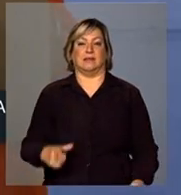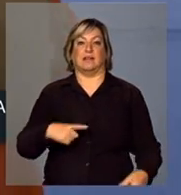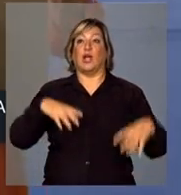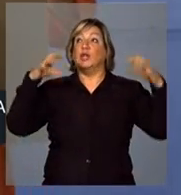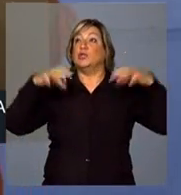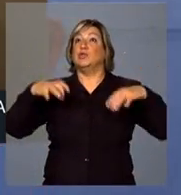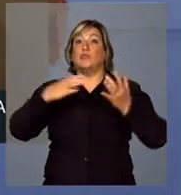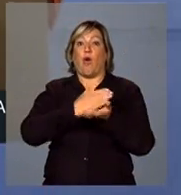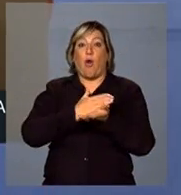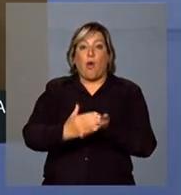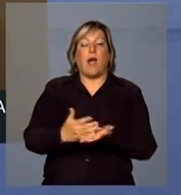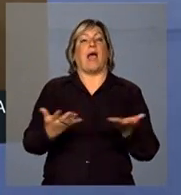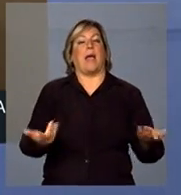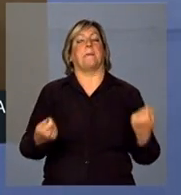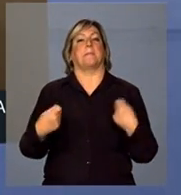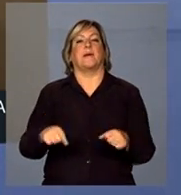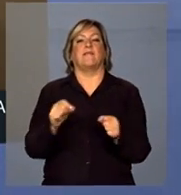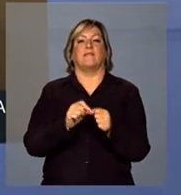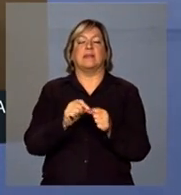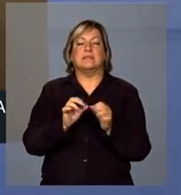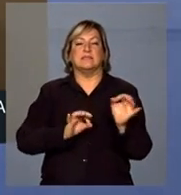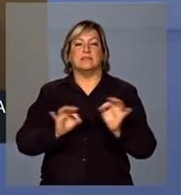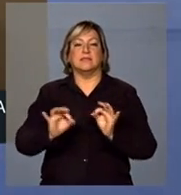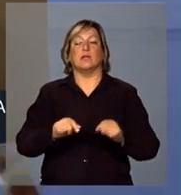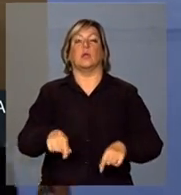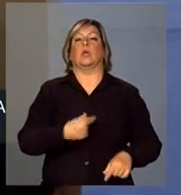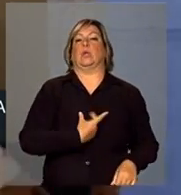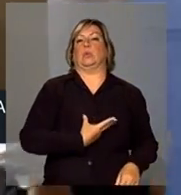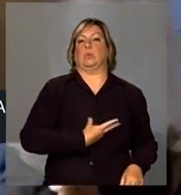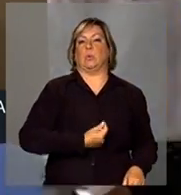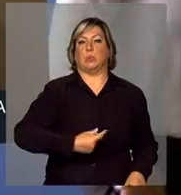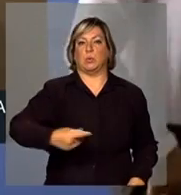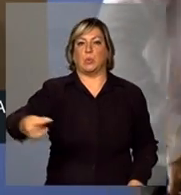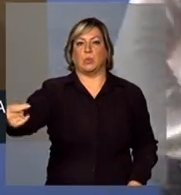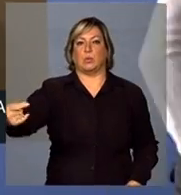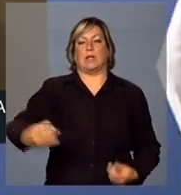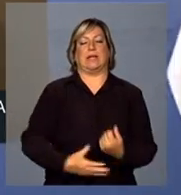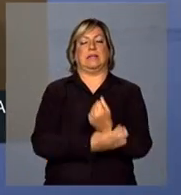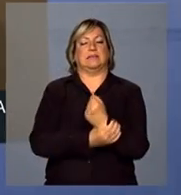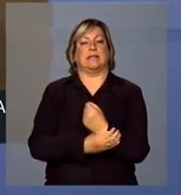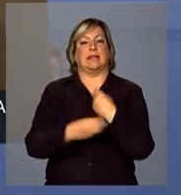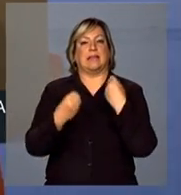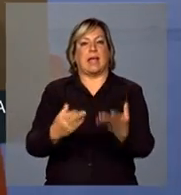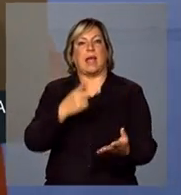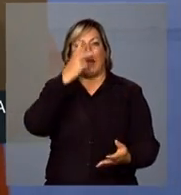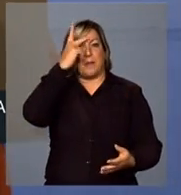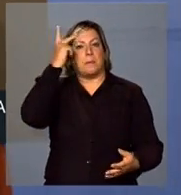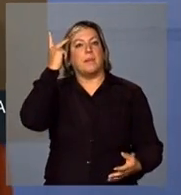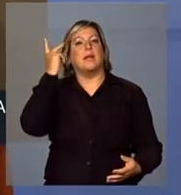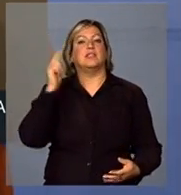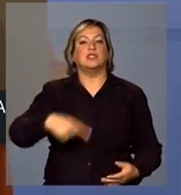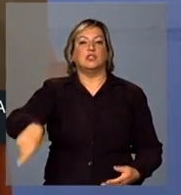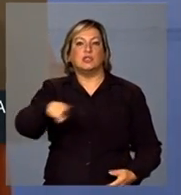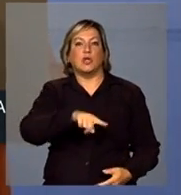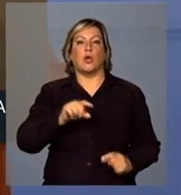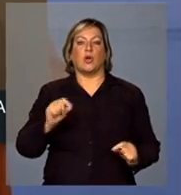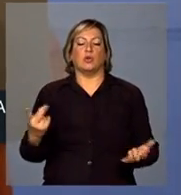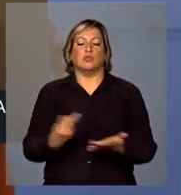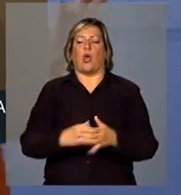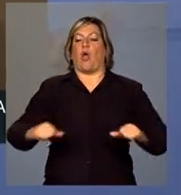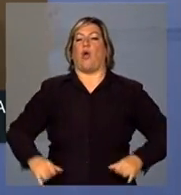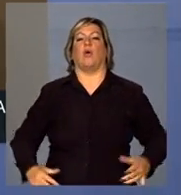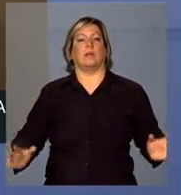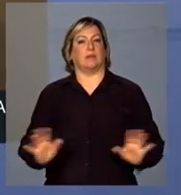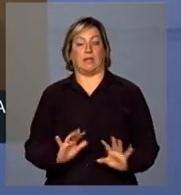vamos ter de criar mecanismos que durem e assegurem que as pessoas não sejam atingidas.